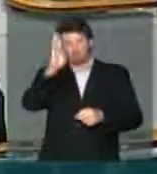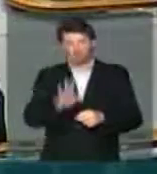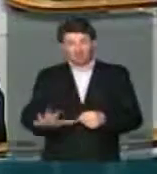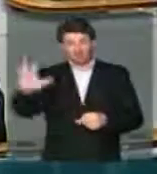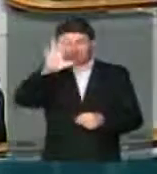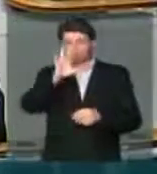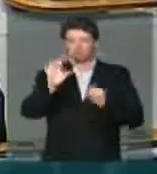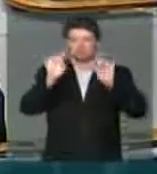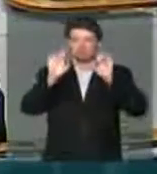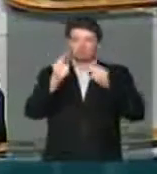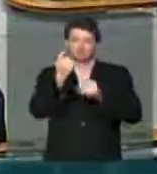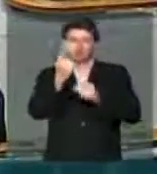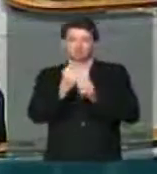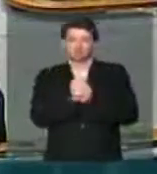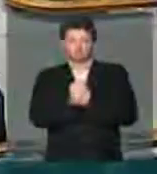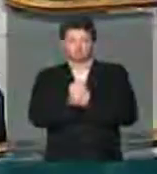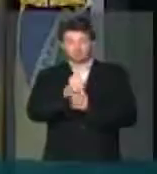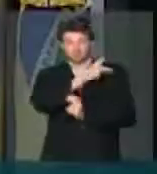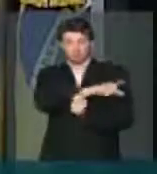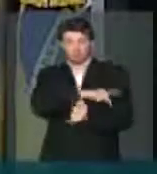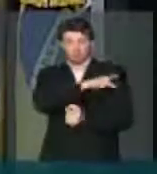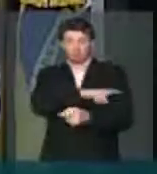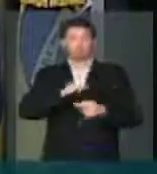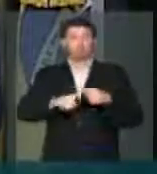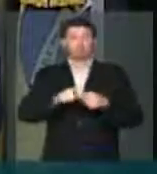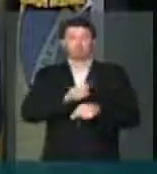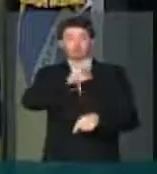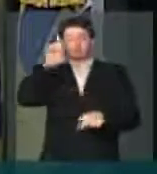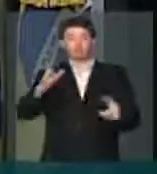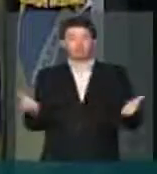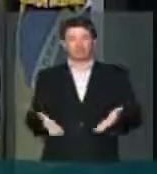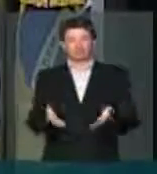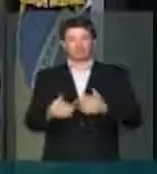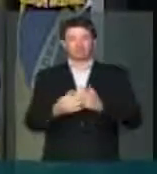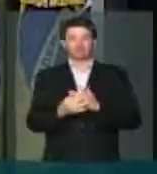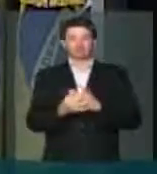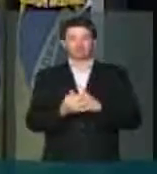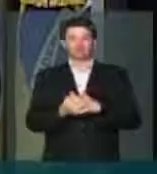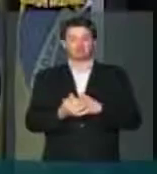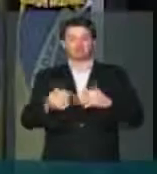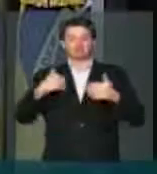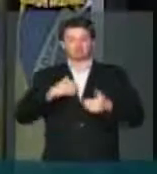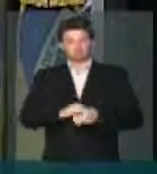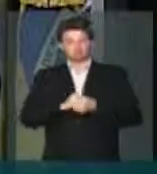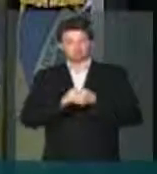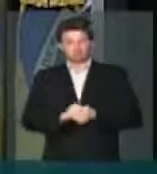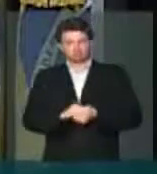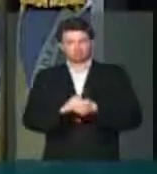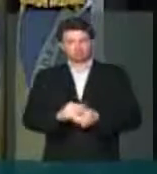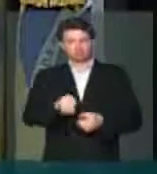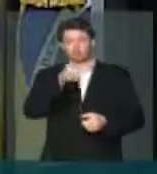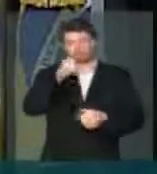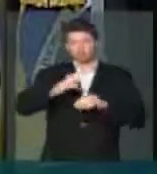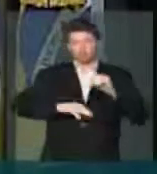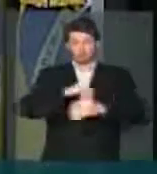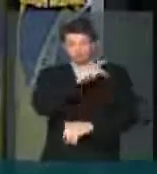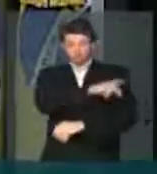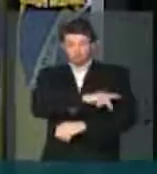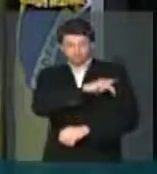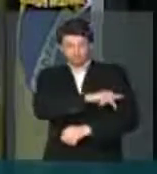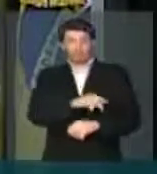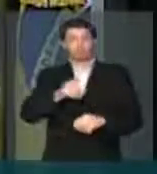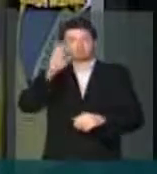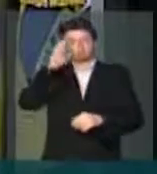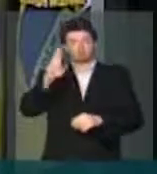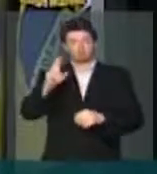uma maneira muito especial, os piauienses, pelo seu dia de hoje. Quero me congratular com o jornalismo piauiense na pessoa